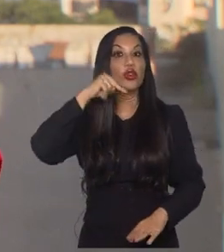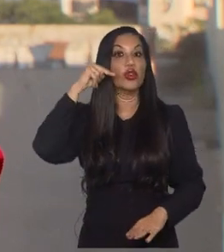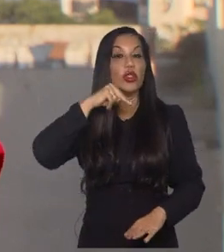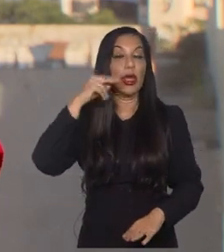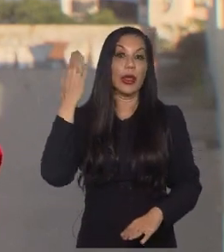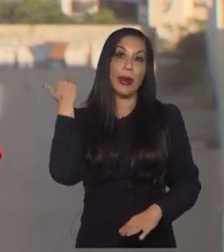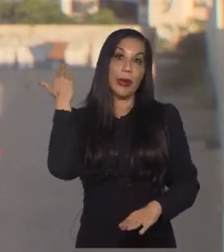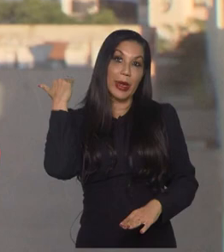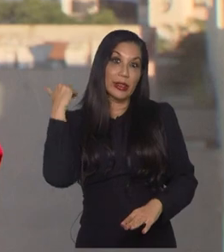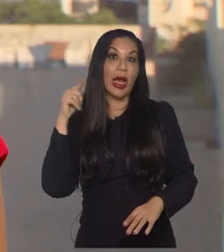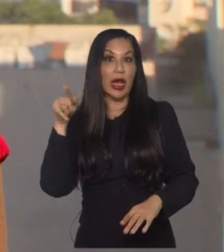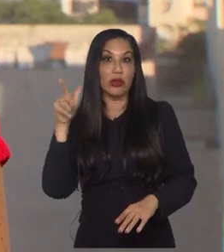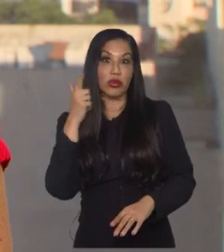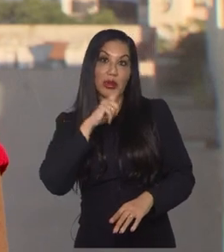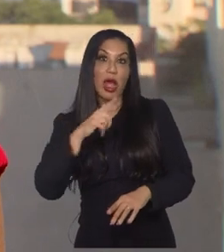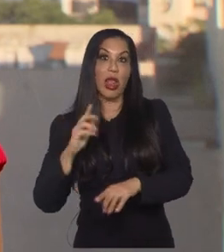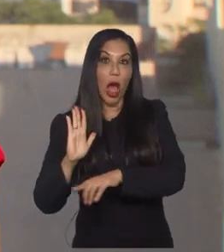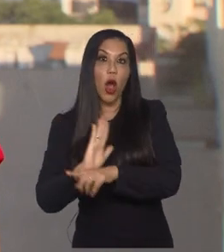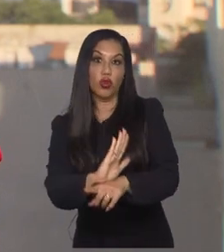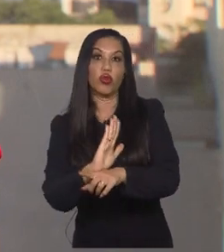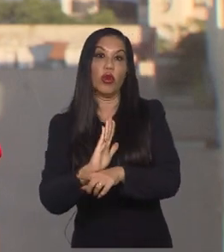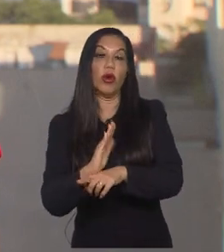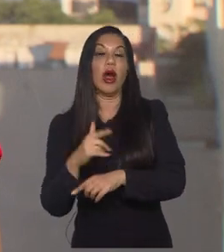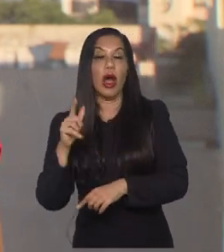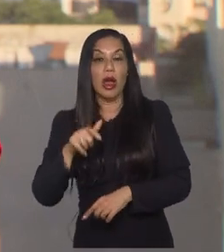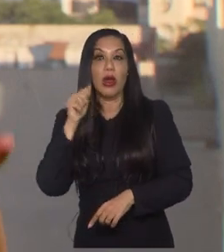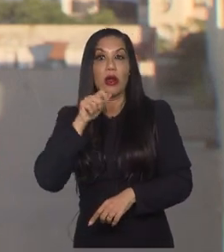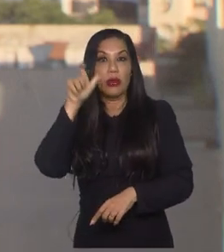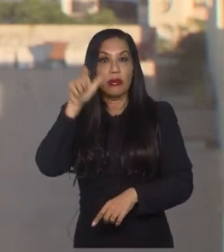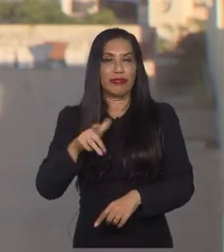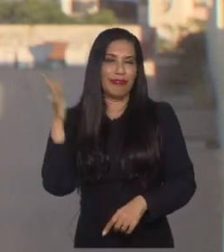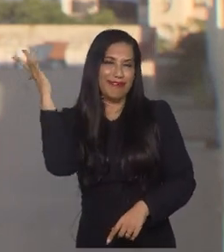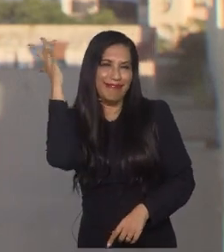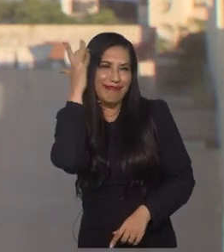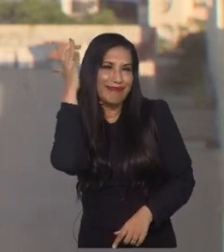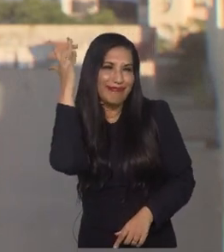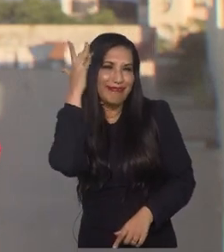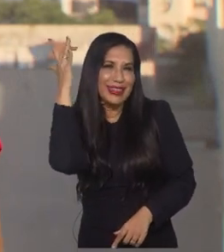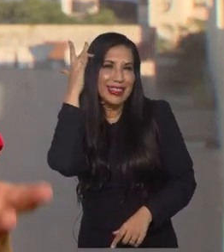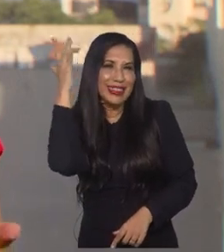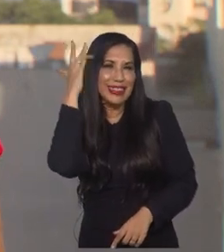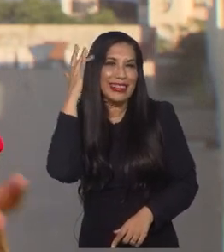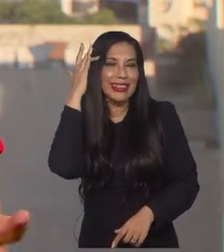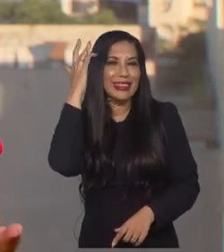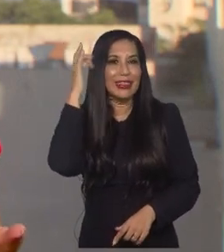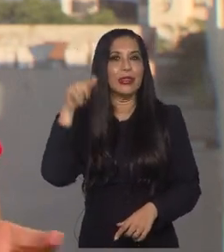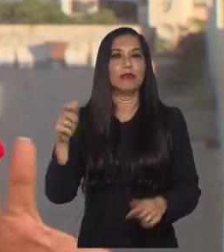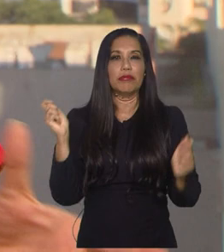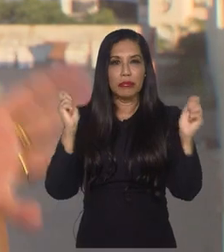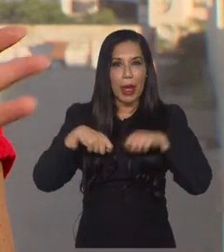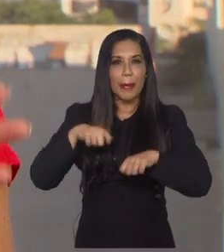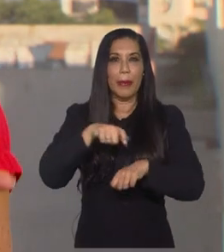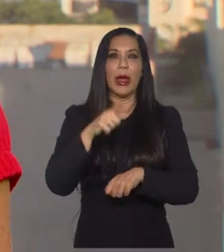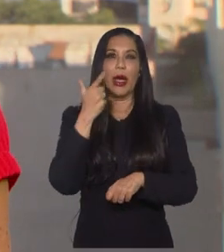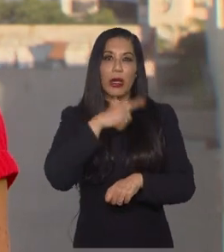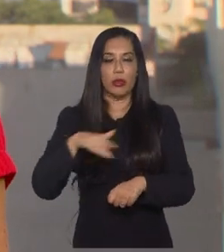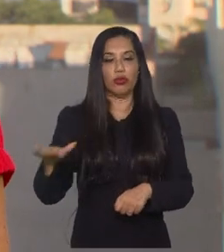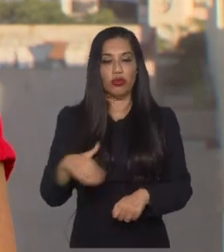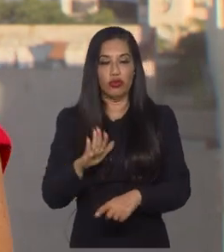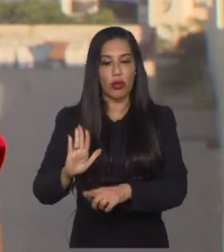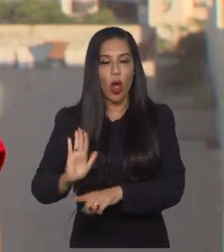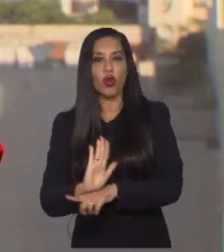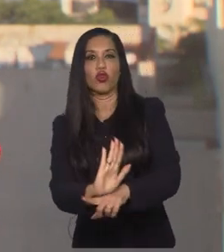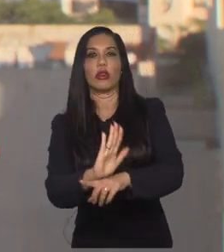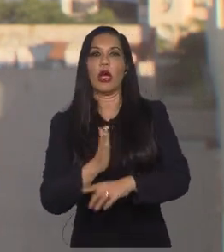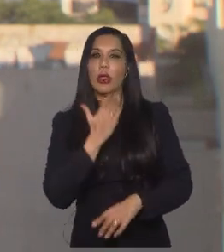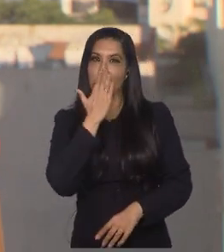muito por ela e que é uma jogadora, é uma craque desse naipe, a gente sabe que é capaz de conduzir uma equipe